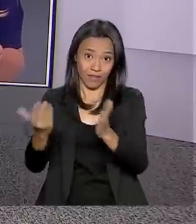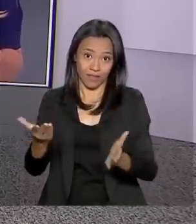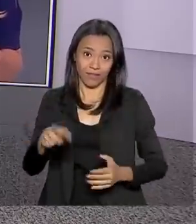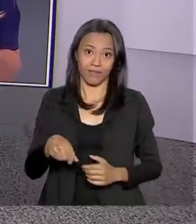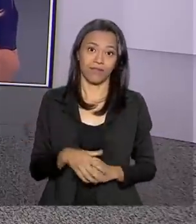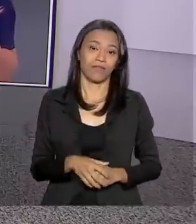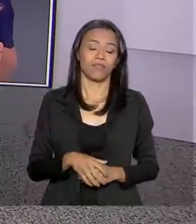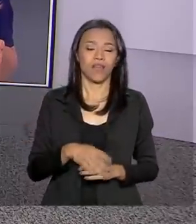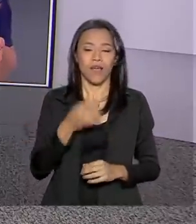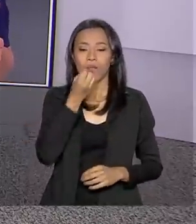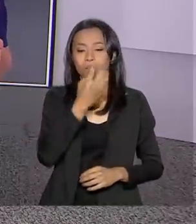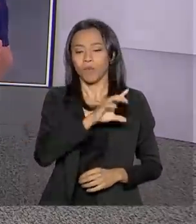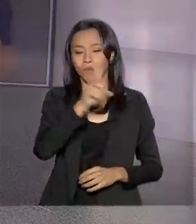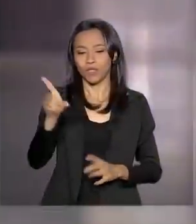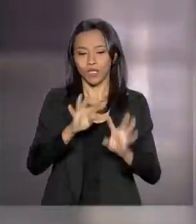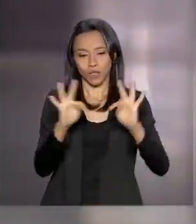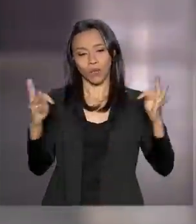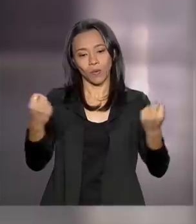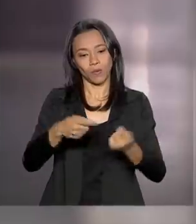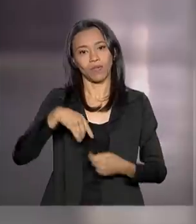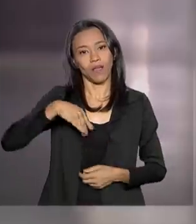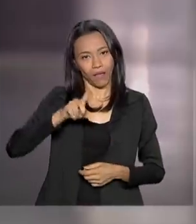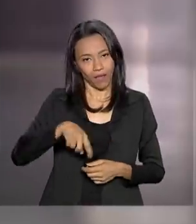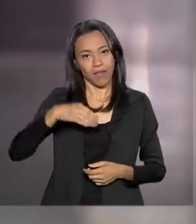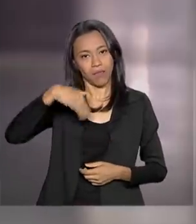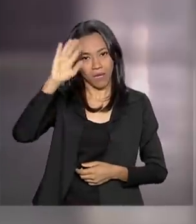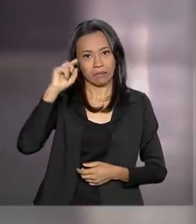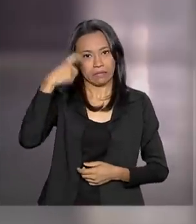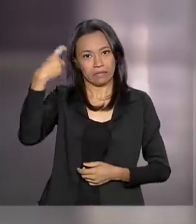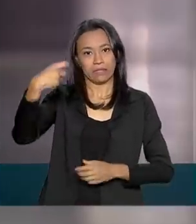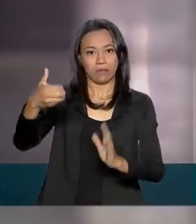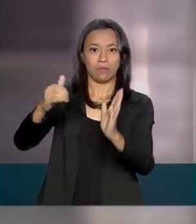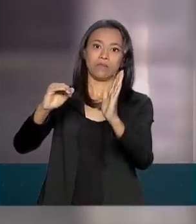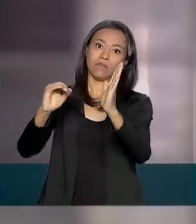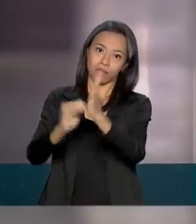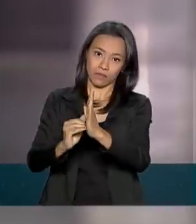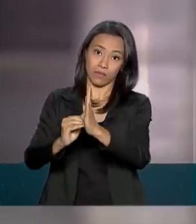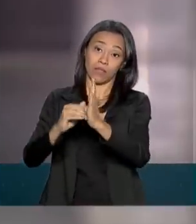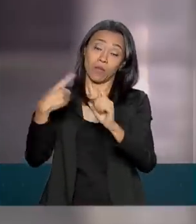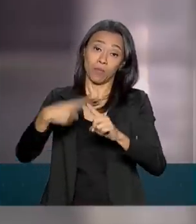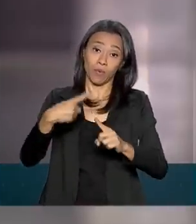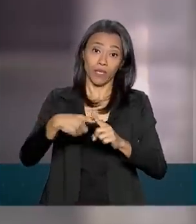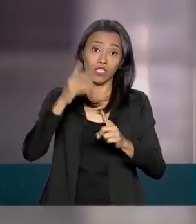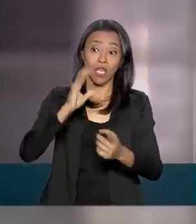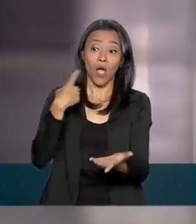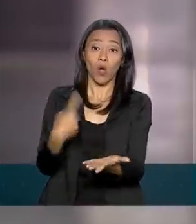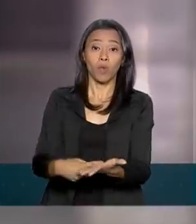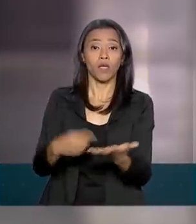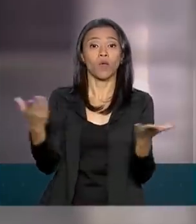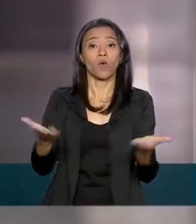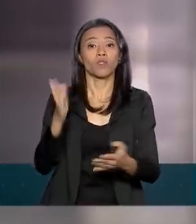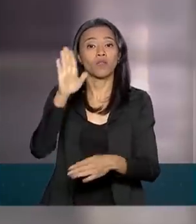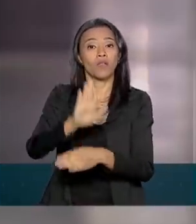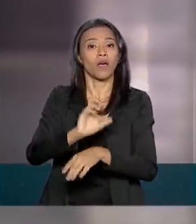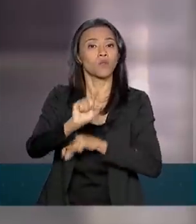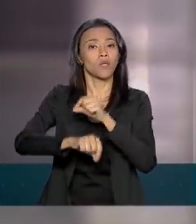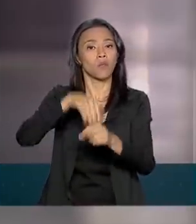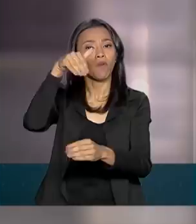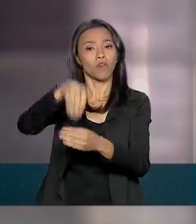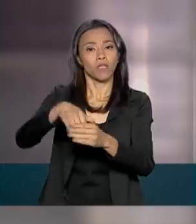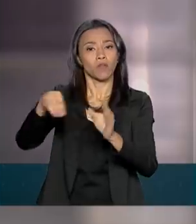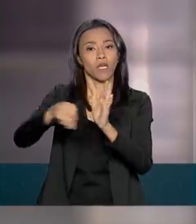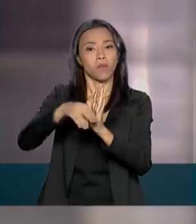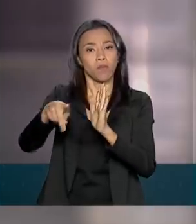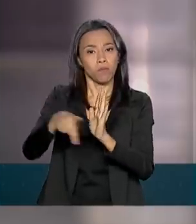Oi, Carla. Bom dia a você e a todos. É mais preocupante no Senado, né? Porque os senadores marcaram para hoje à tarde a votação da MP da